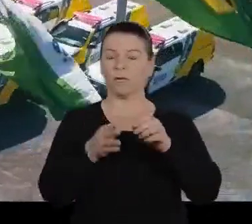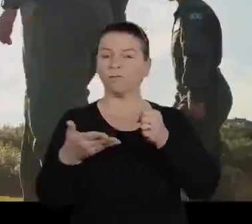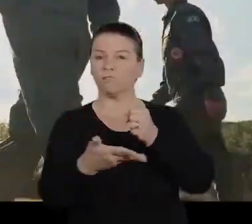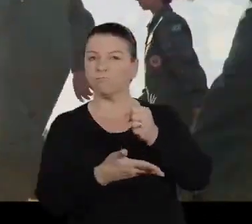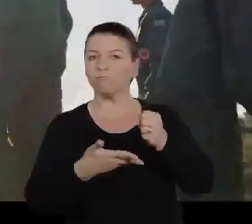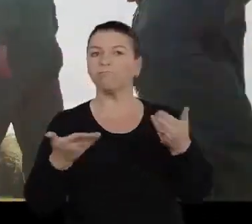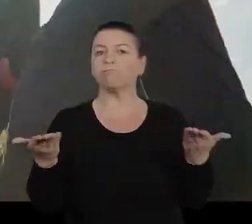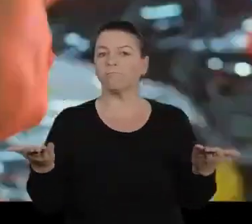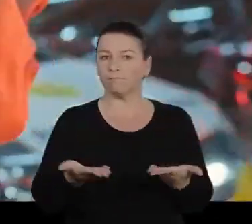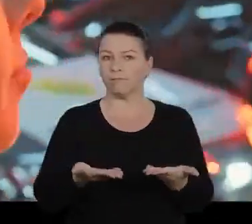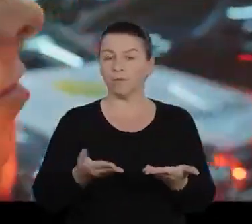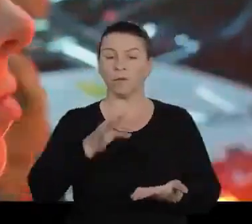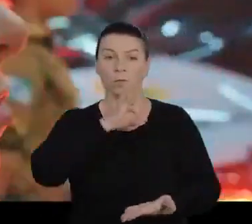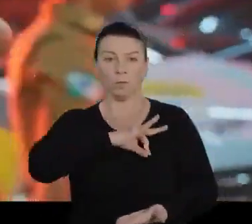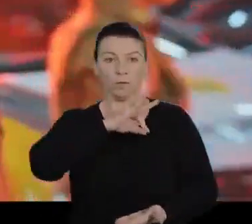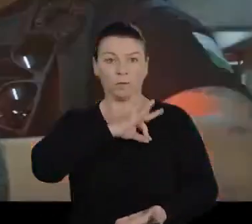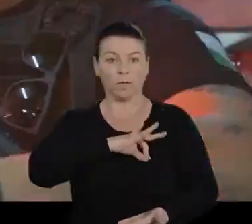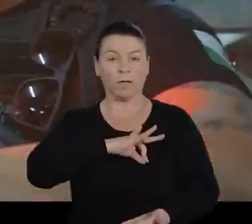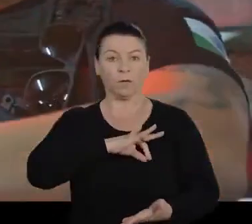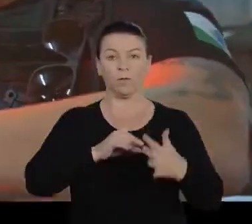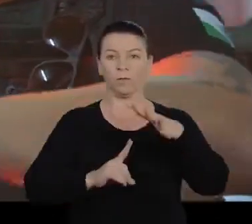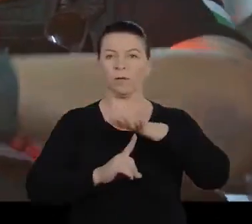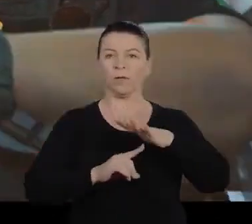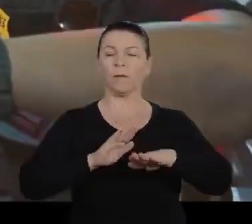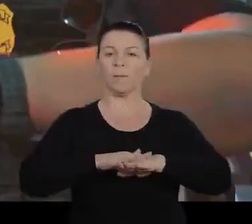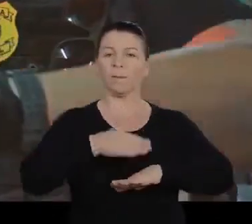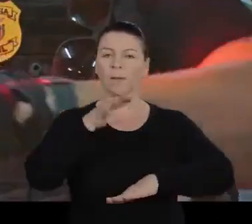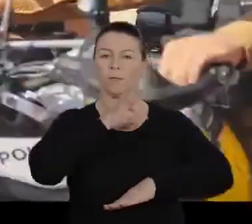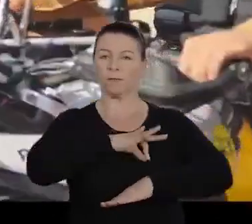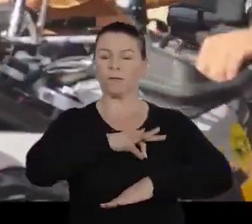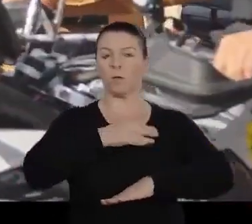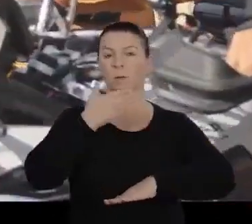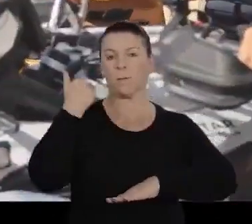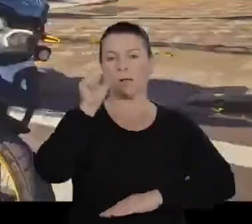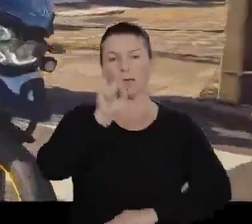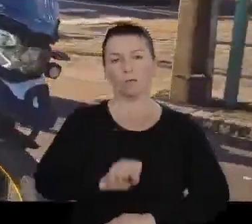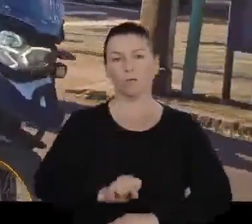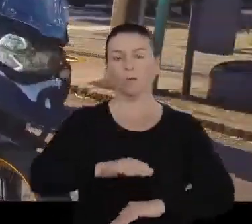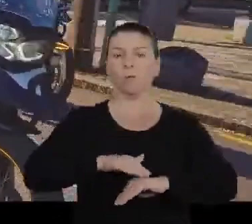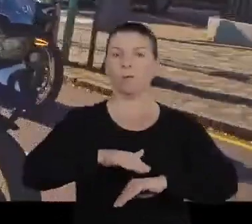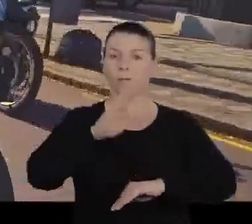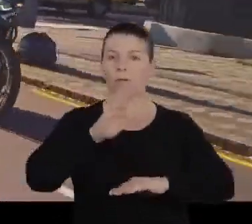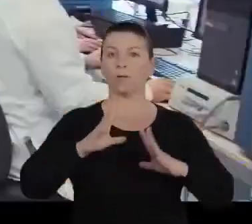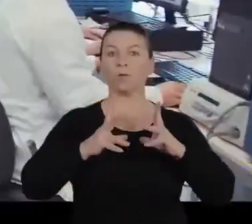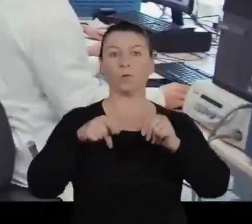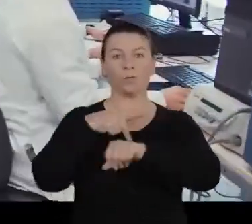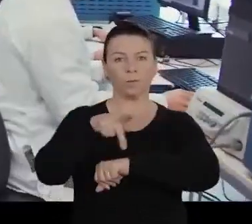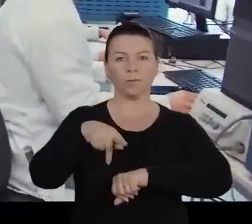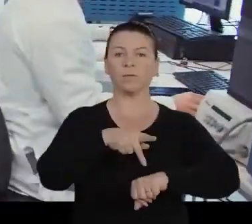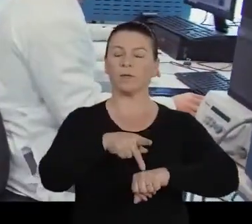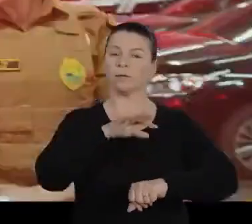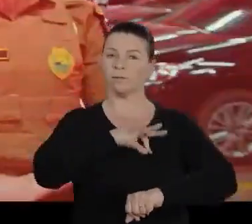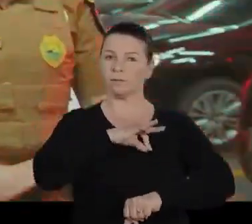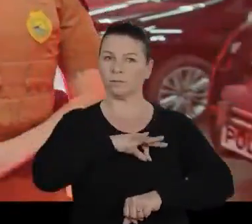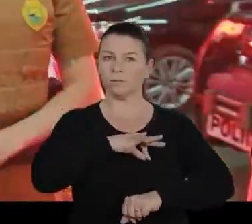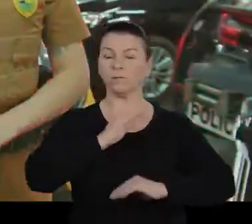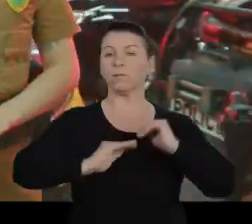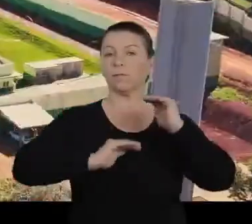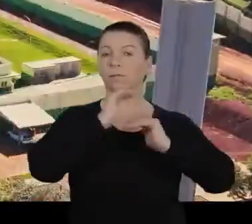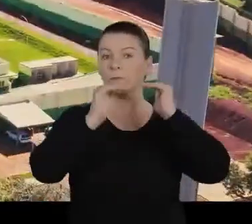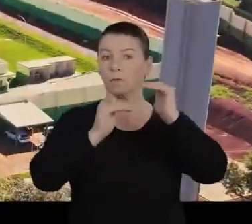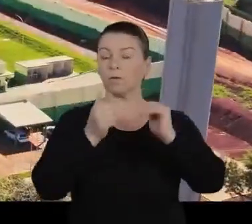Valorizamos a base e hoje, o policial do Paraná é o mais bem pago da região sul e um dos mais bem pagos do país.